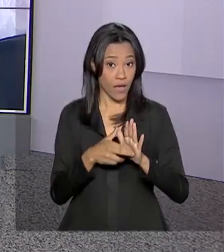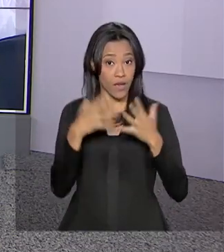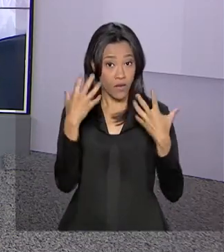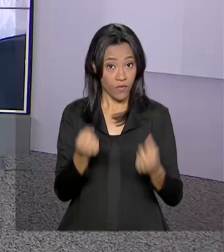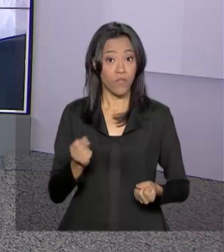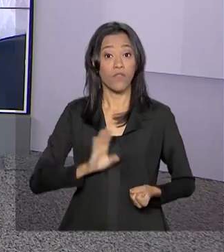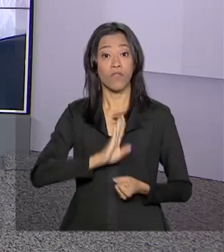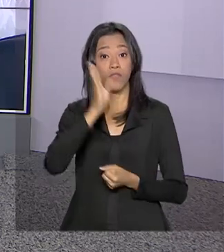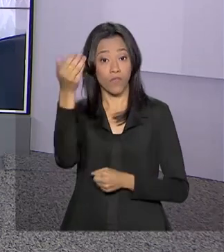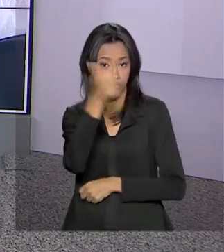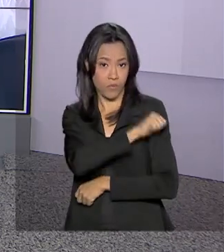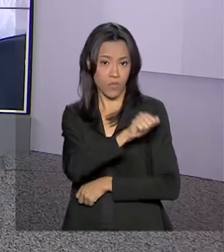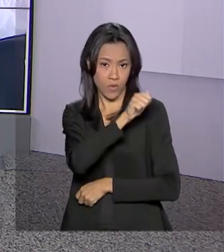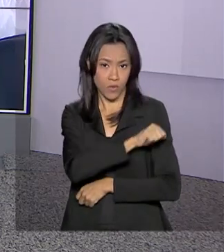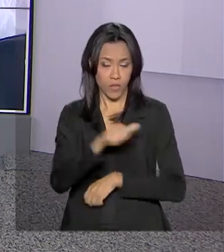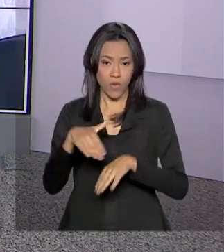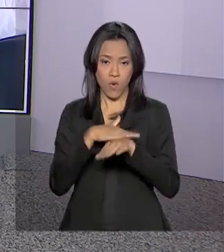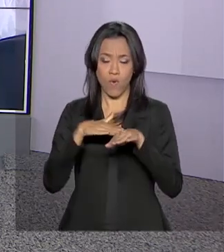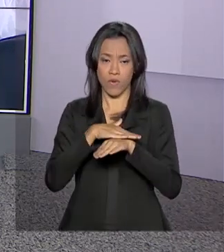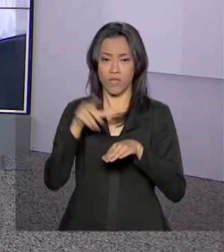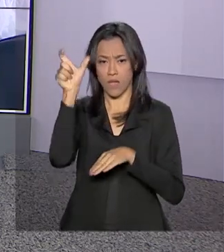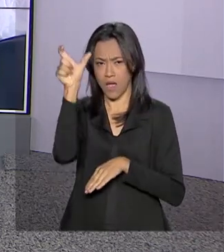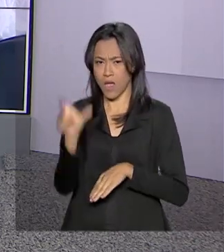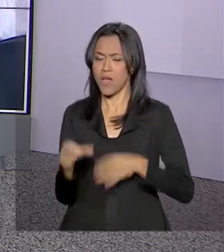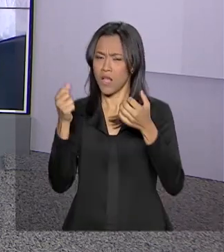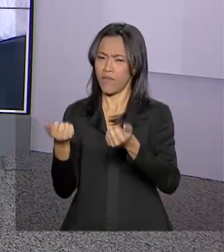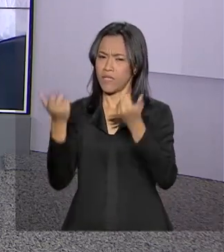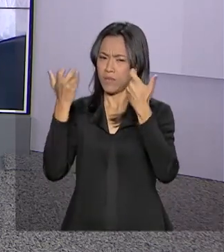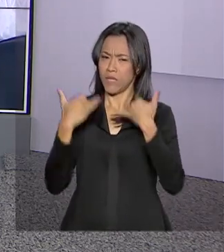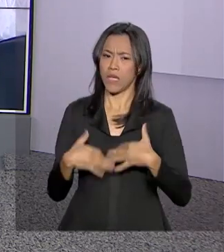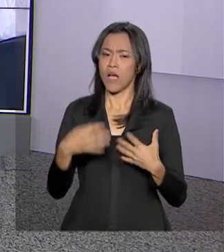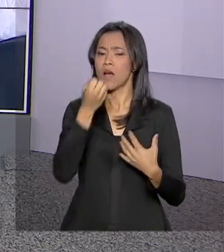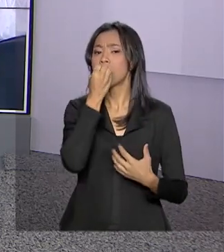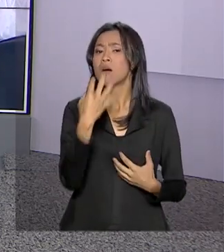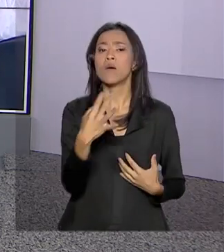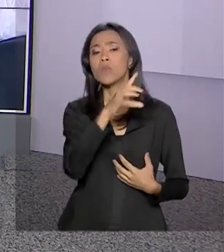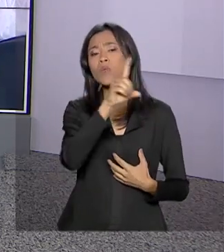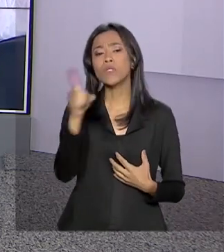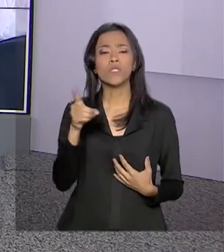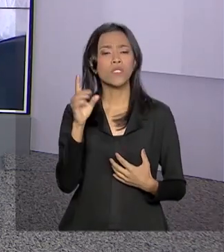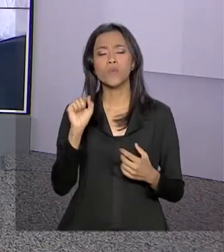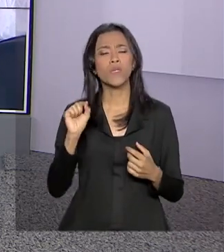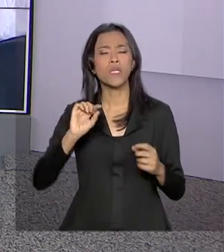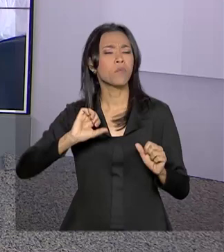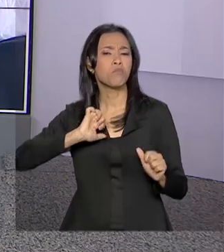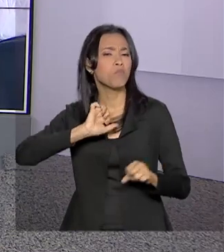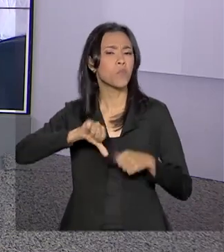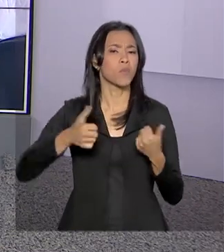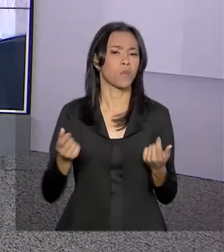Janeiro conversar com a Alessandra Lago, que vai explicar para a gente. Alessandra, bom dia para você. Quais são as principais mudanças?